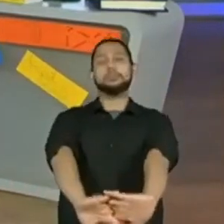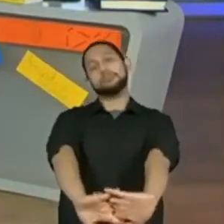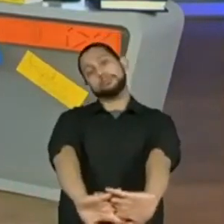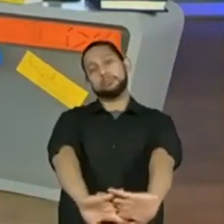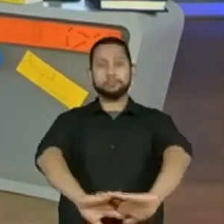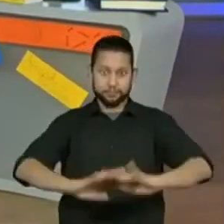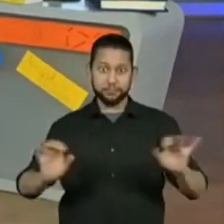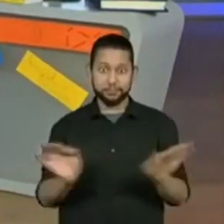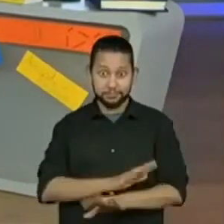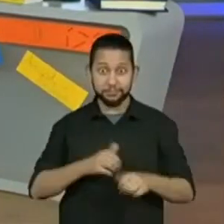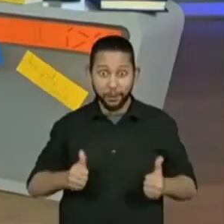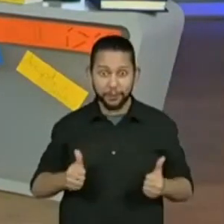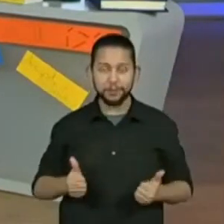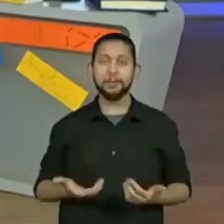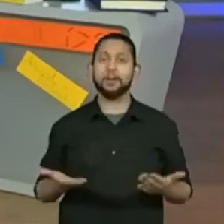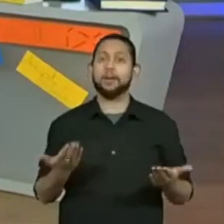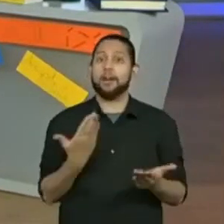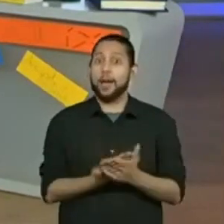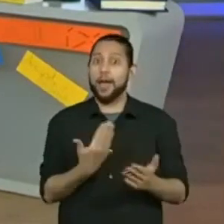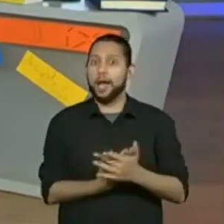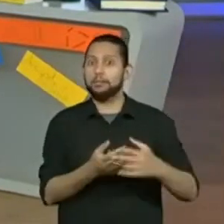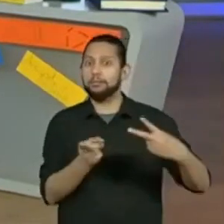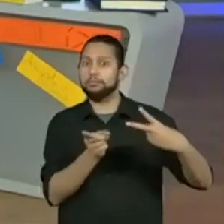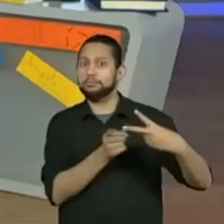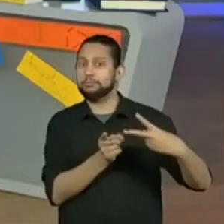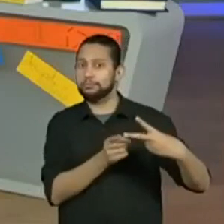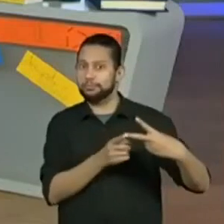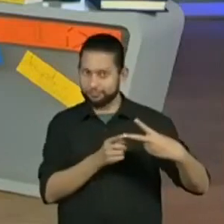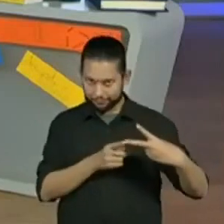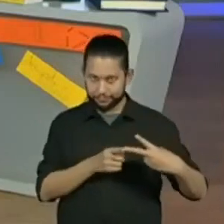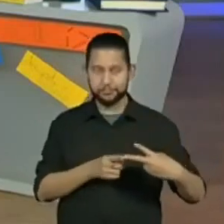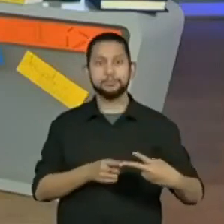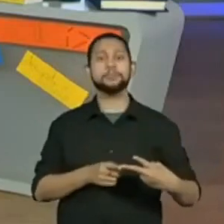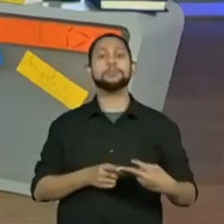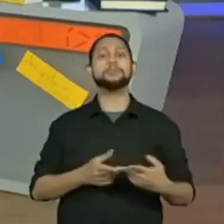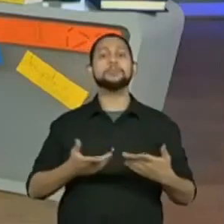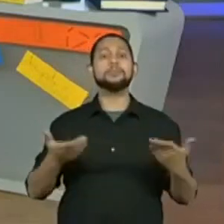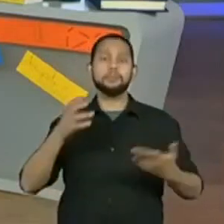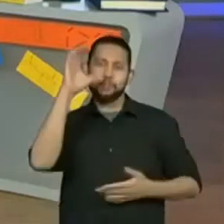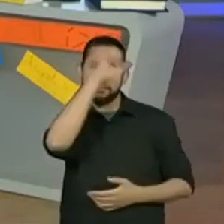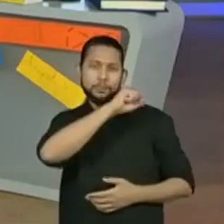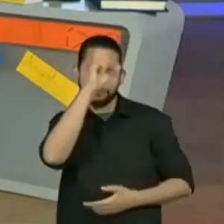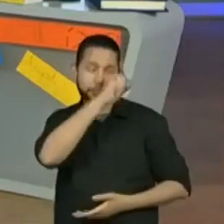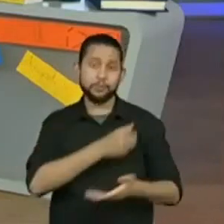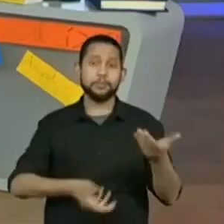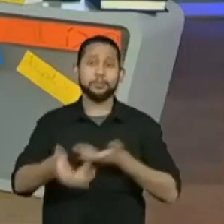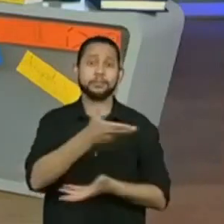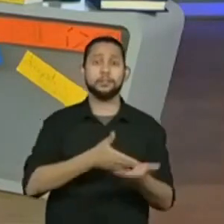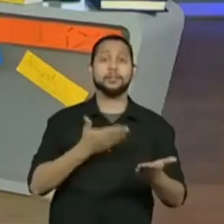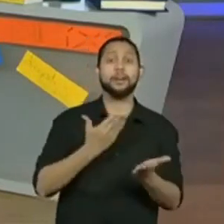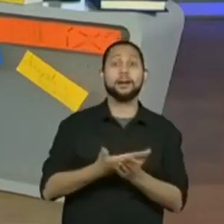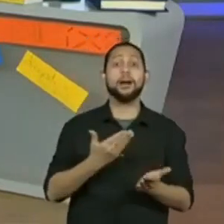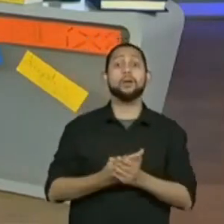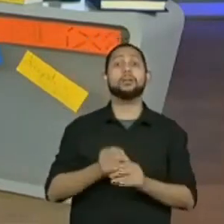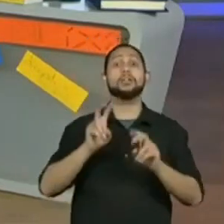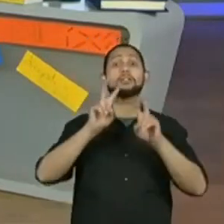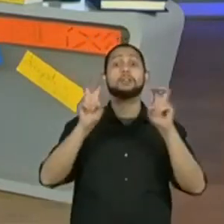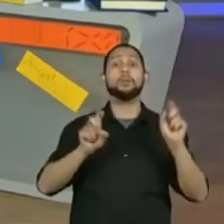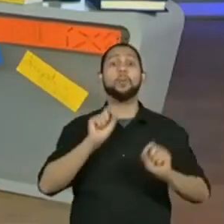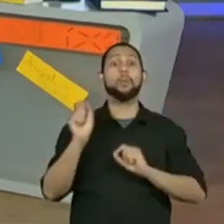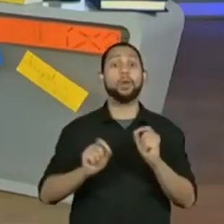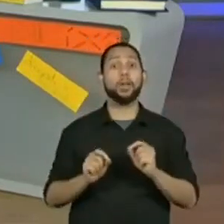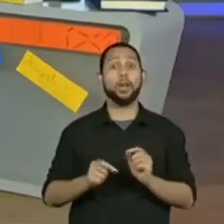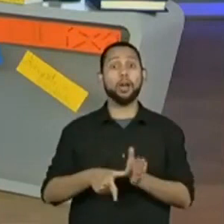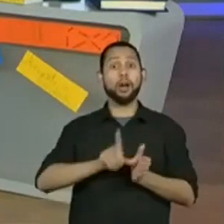essa é a nossa segunda aula do dia. E o nome desta aula é Preparação para o